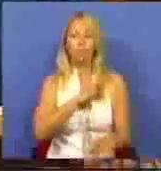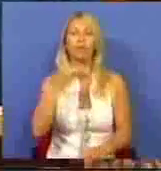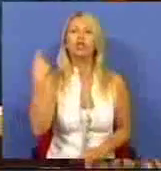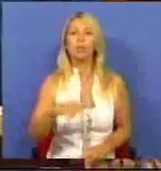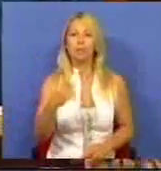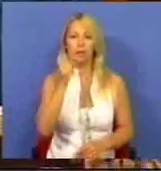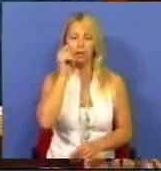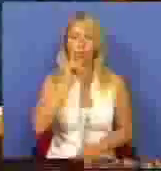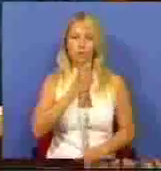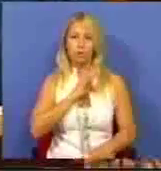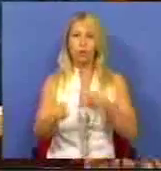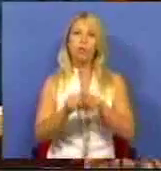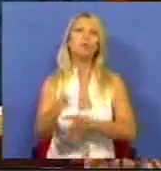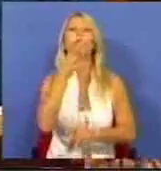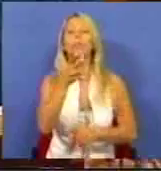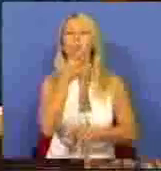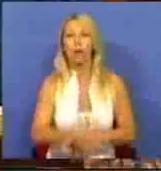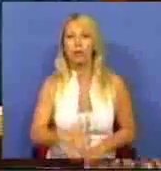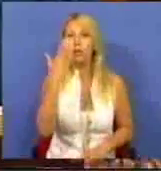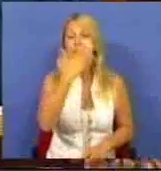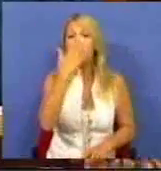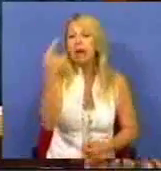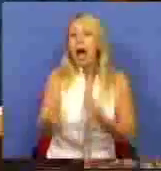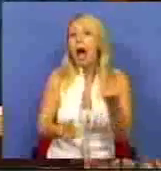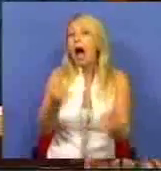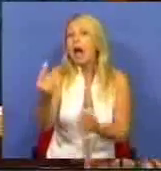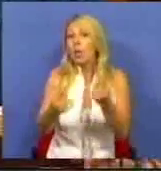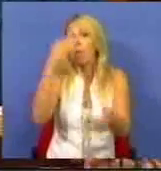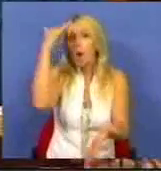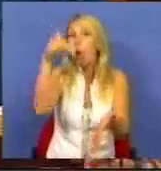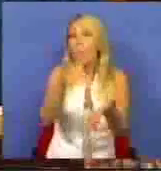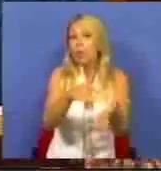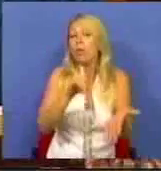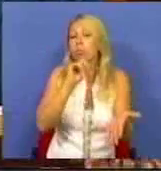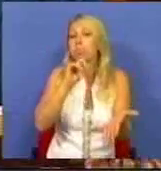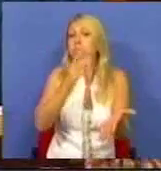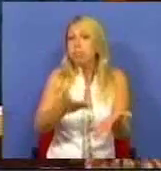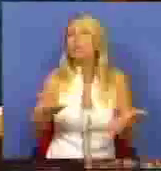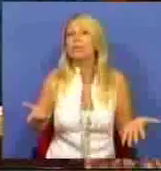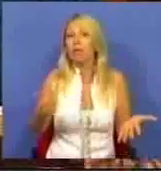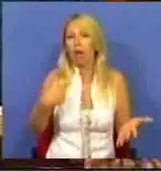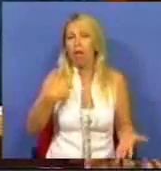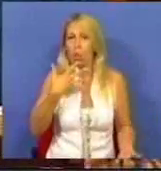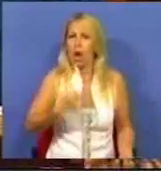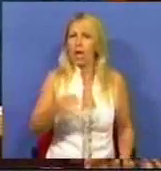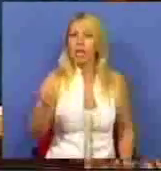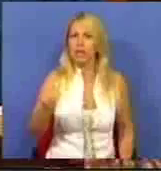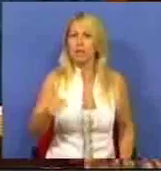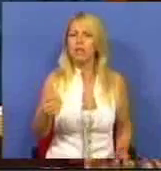senhoras e senhores deputados, se alguma conclusão de fundo é possível, e eu creio que é,